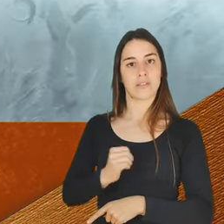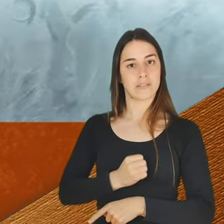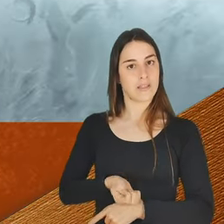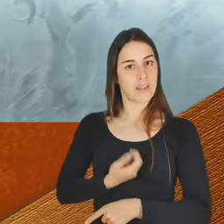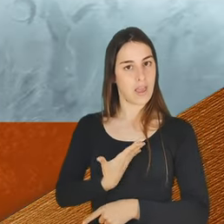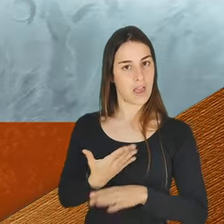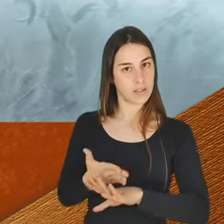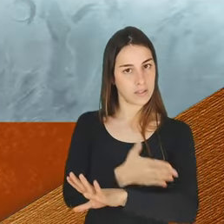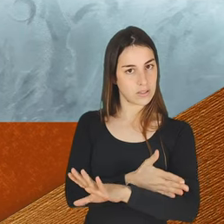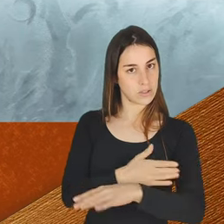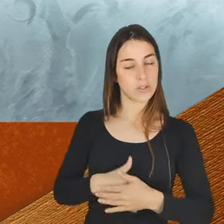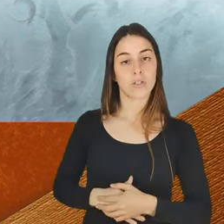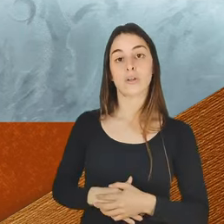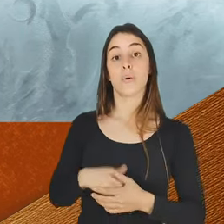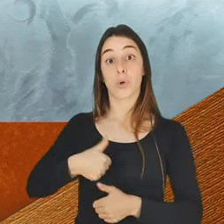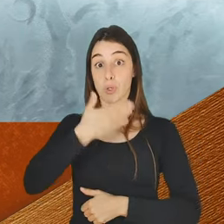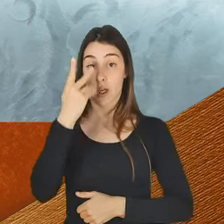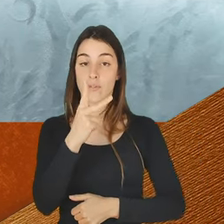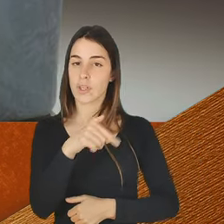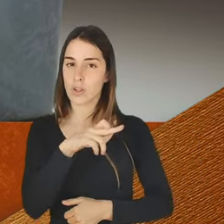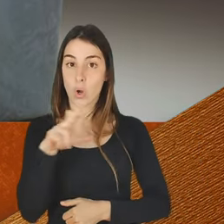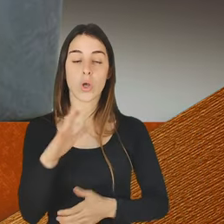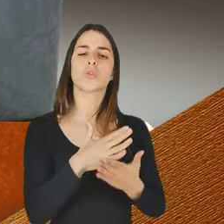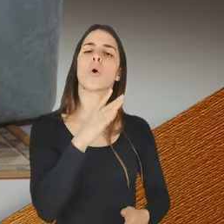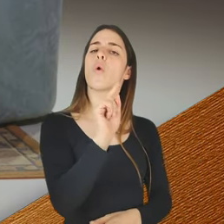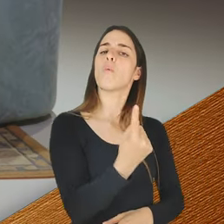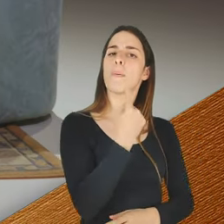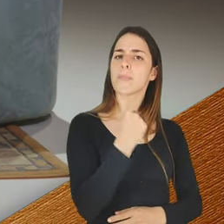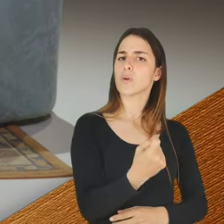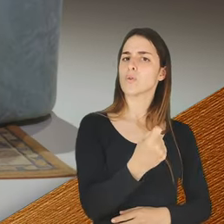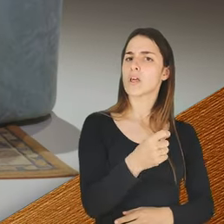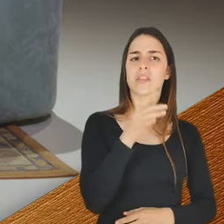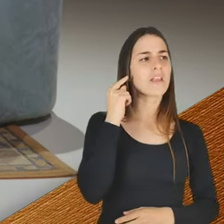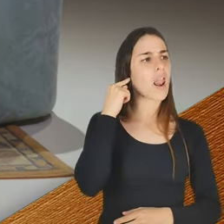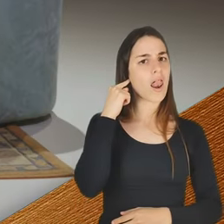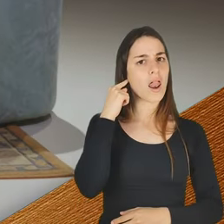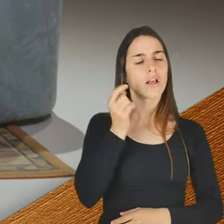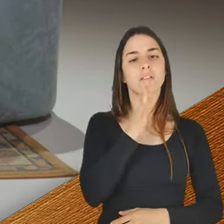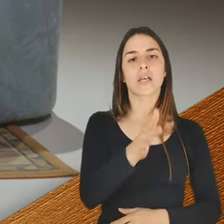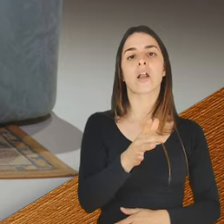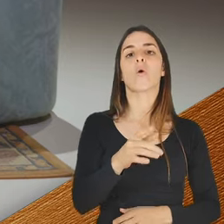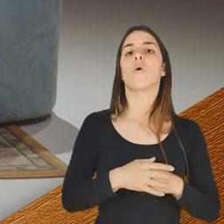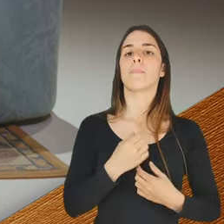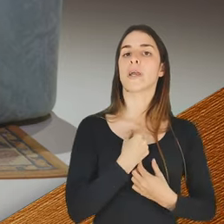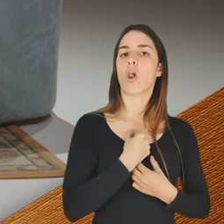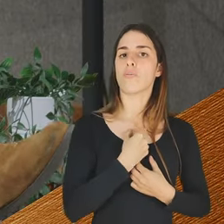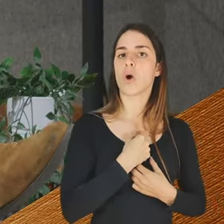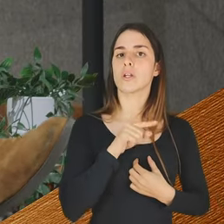Bom dia, Vida. E, espera, só aqui uma questão. Acabaram de dizer que o microfone da Cristina não está a funcionar.